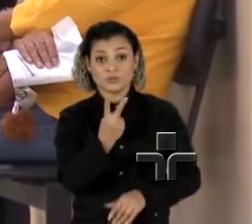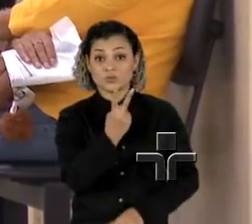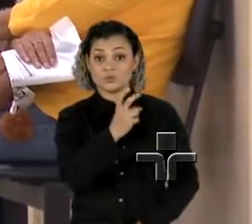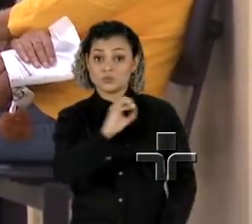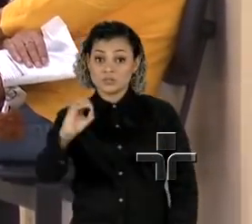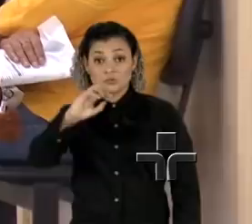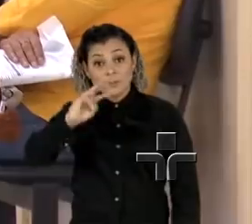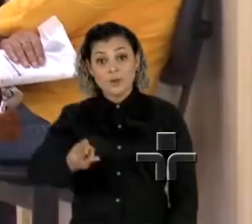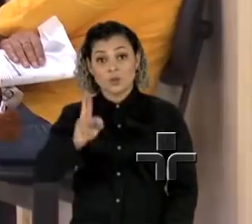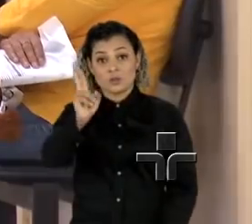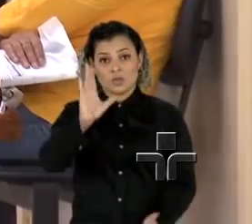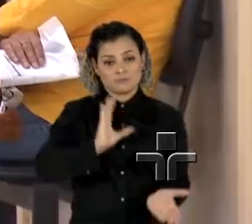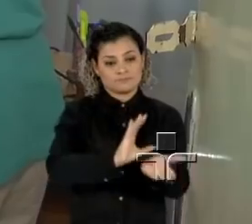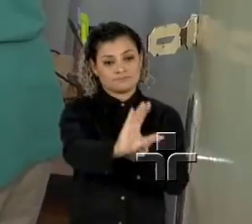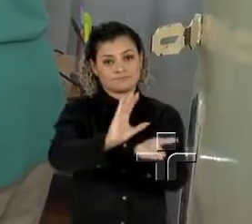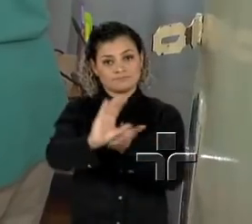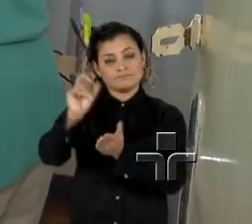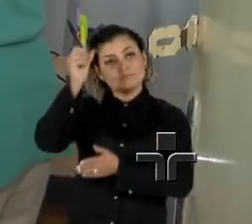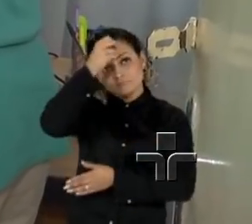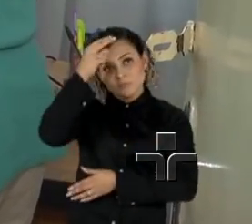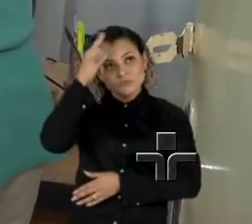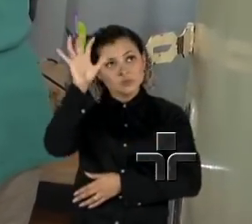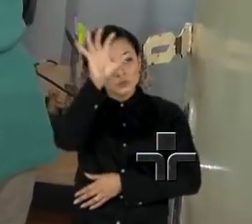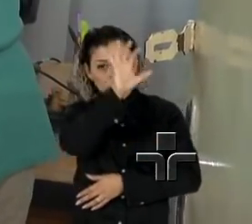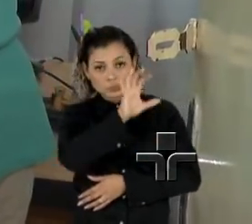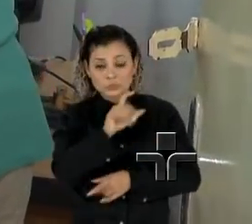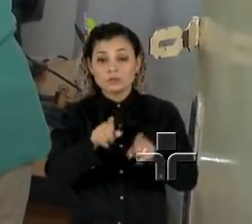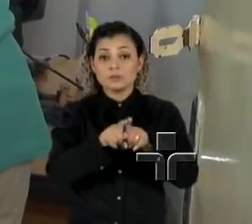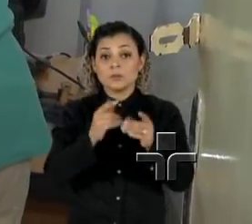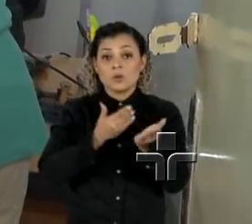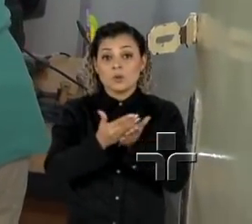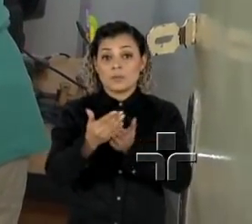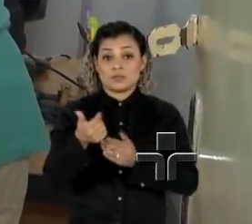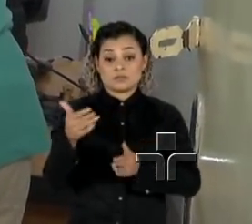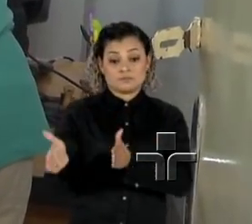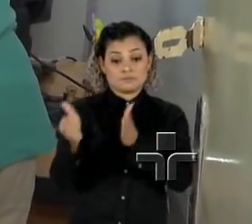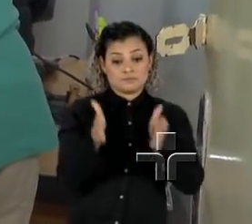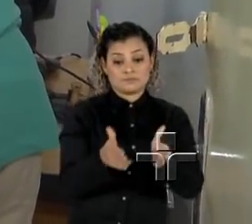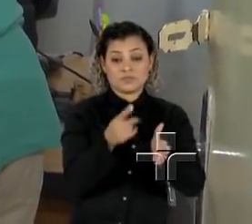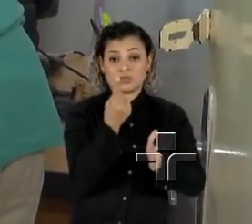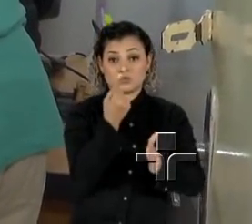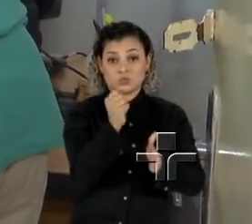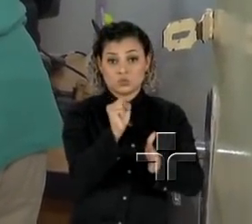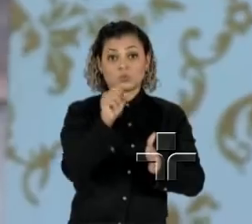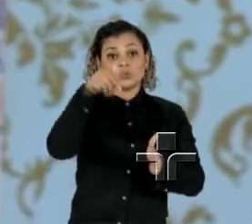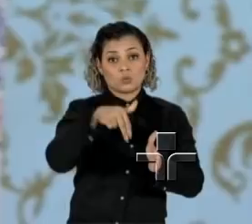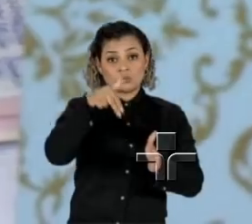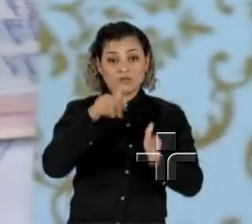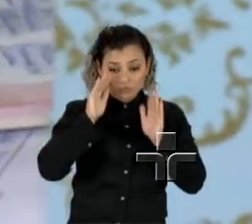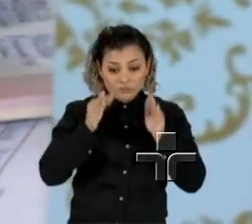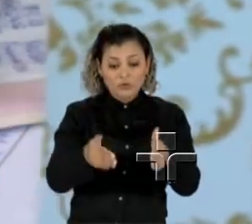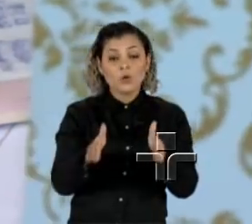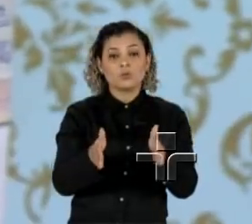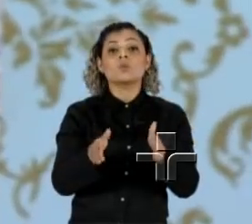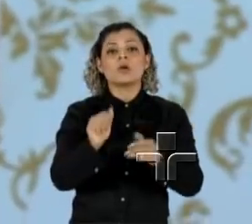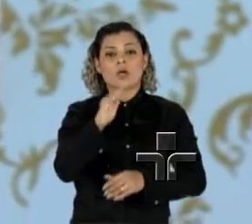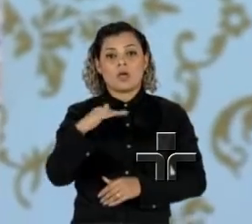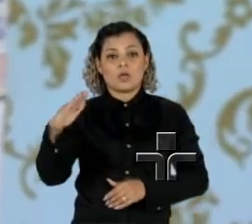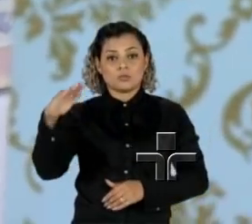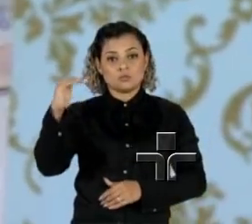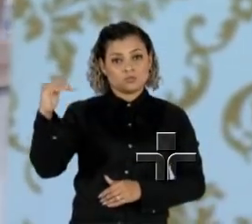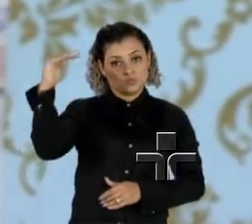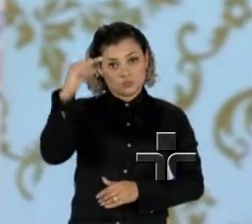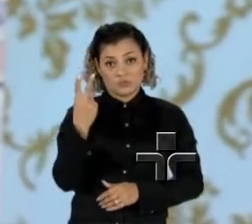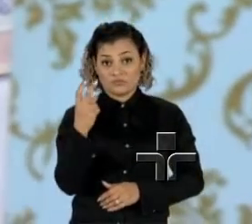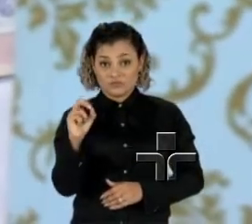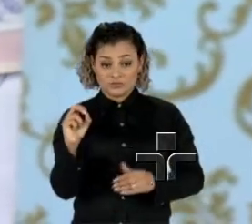milhões de reais aos municípios. Numa segunda etapa, que começa no dia 18 de novembro, a campanha vai focar também em adultos entre 20